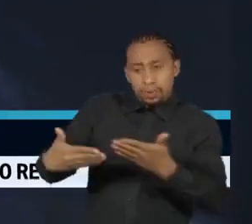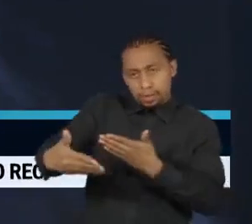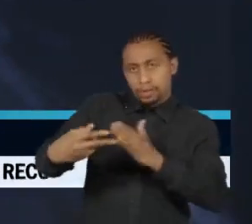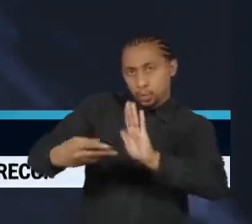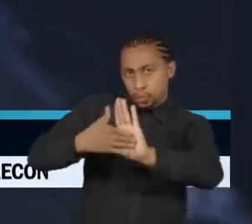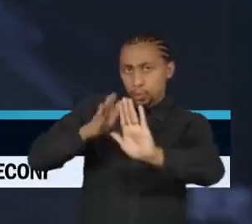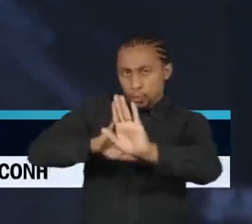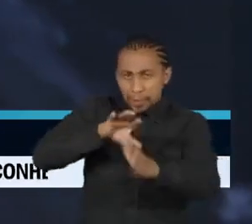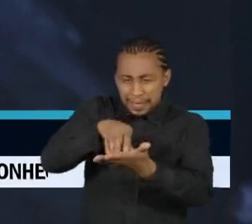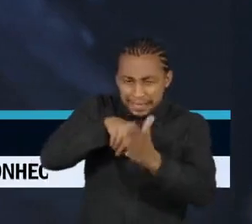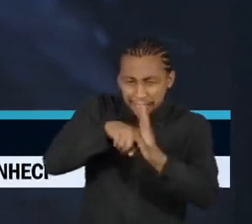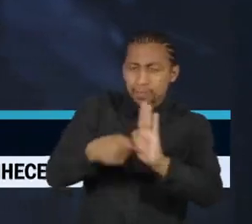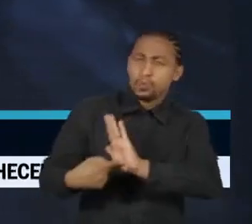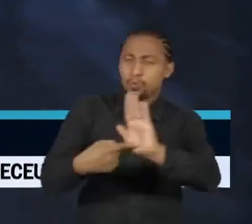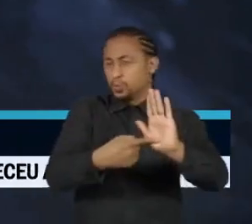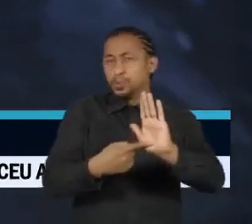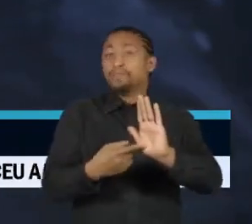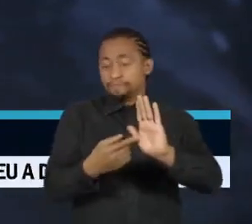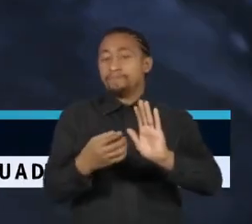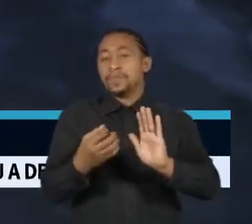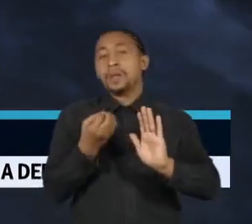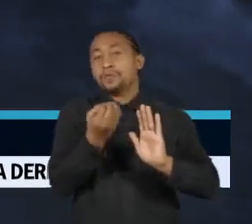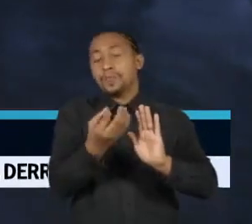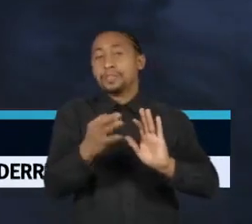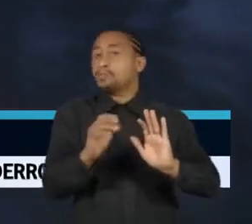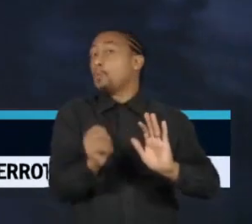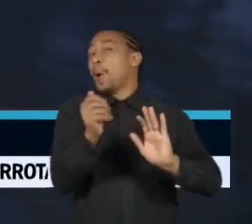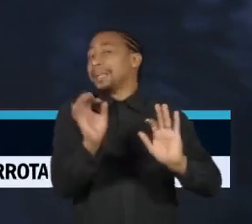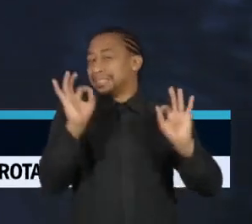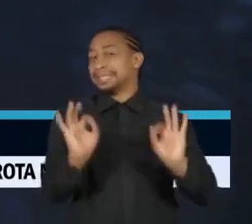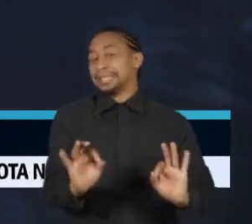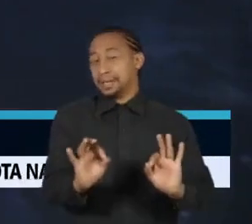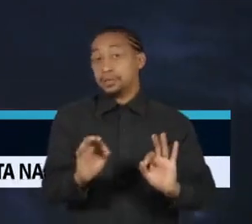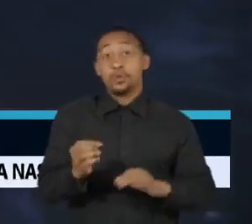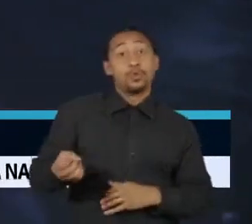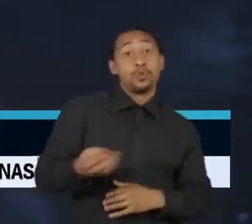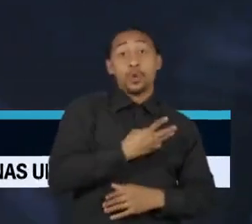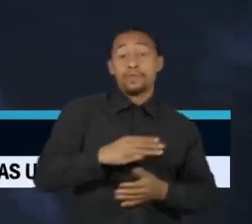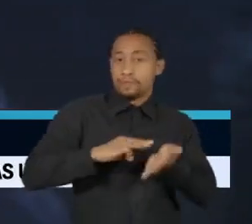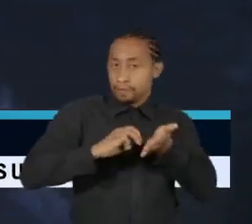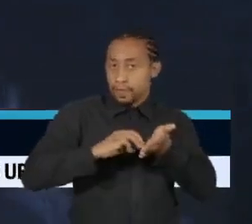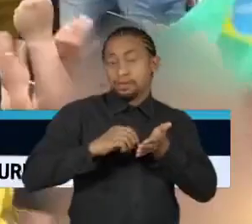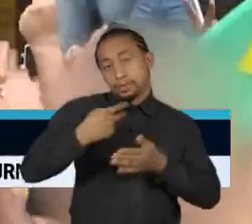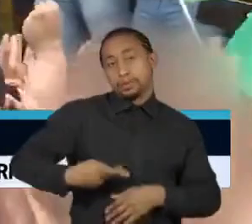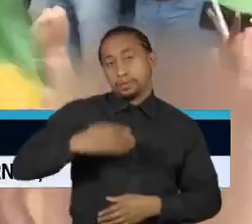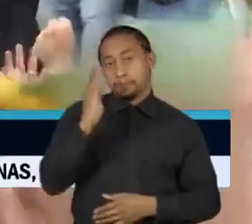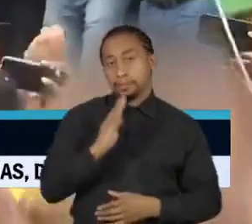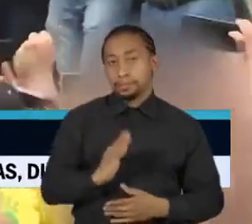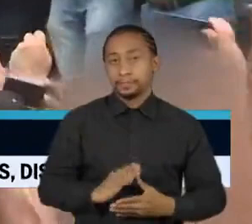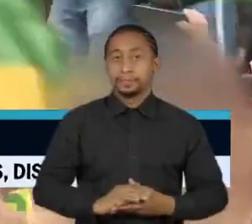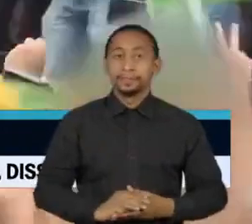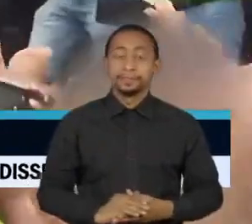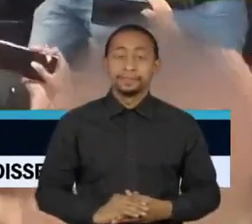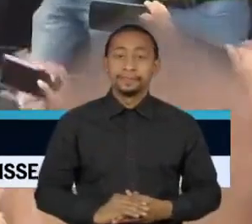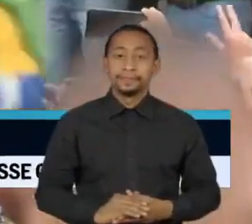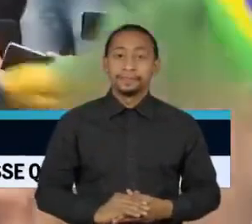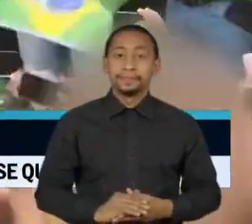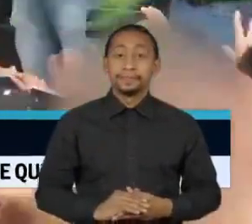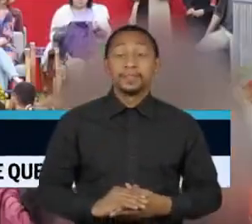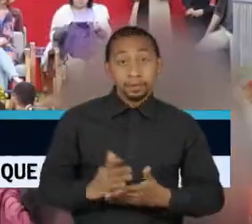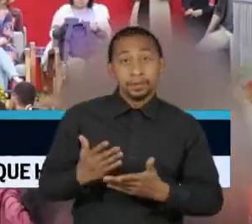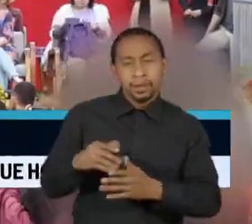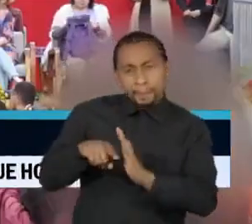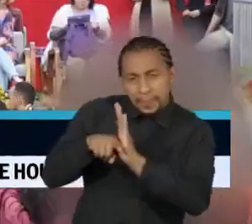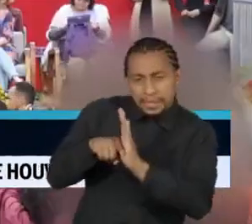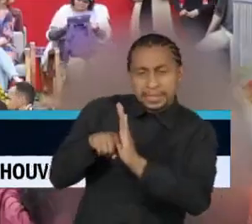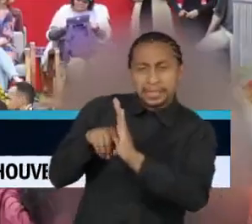voto no segundo turno para a presidência. Foi resultado de uma nova técnica de pesquisa aplicada no Brasil. A matemática